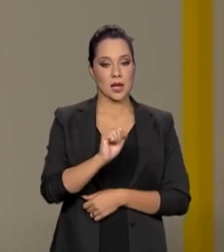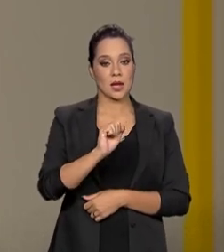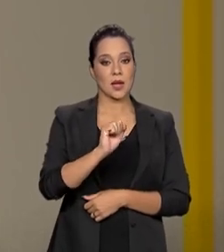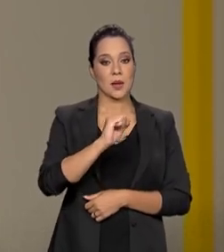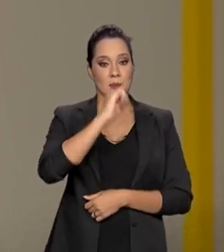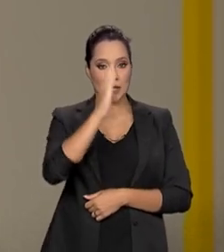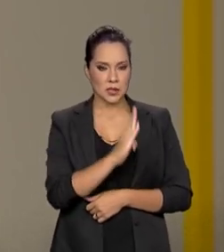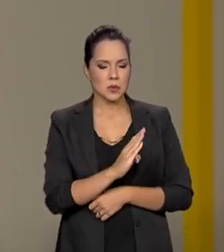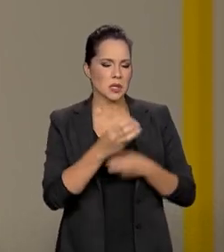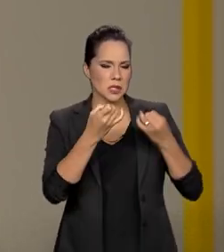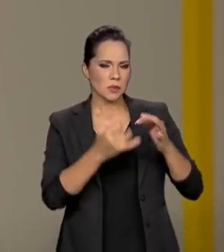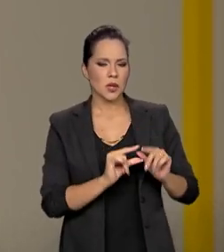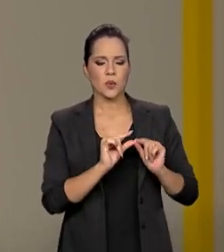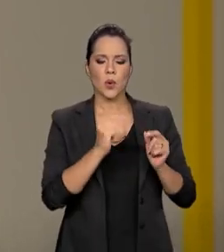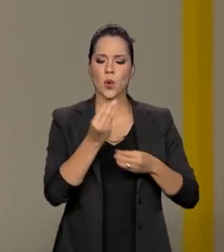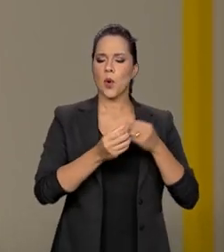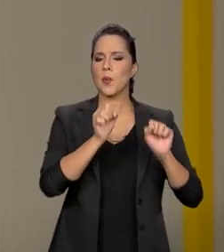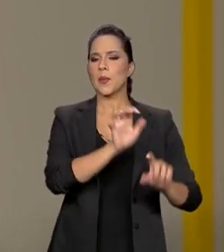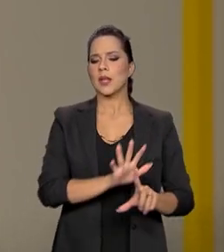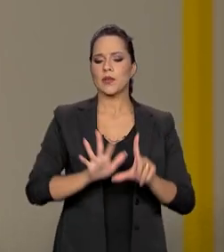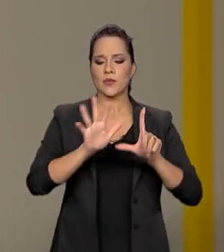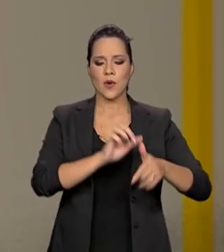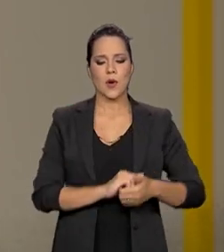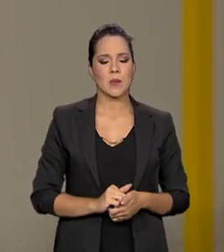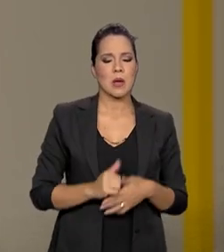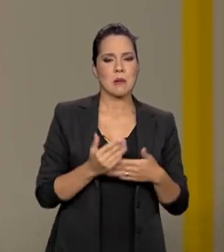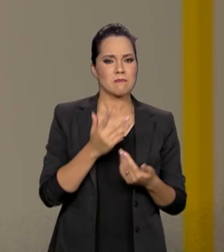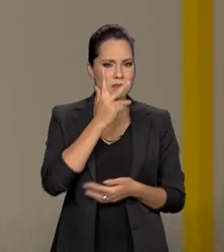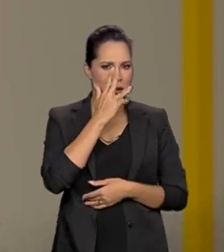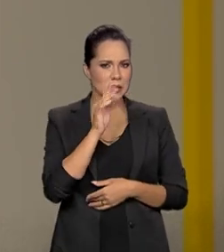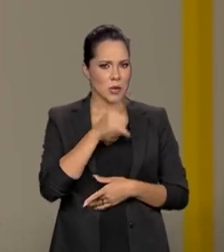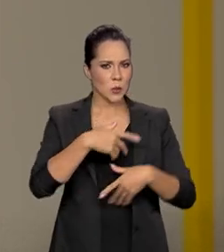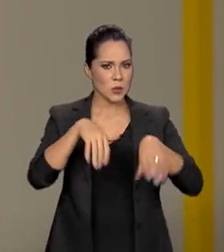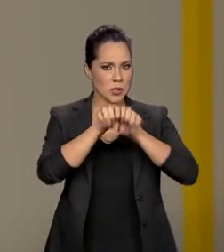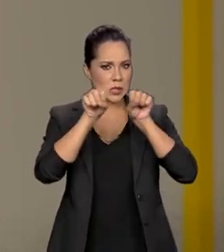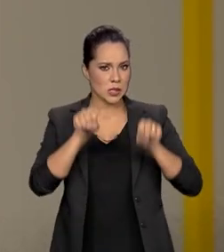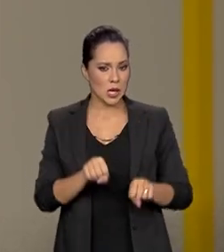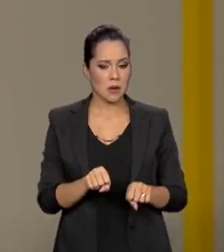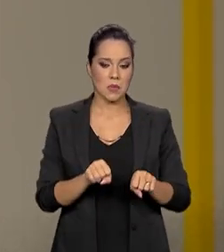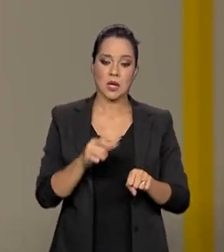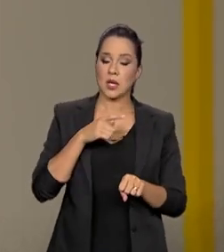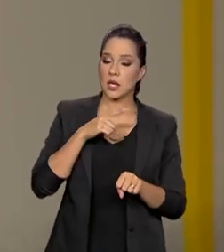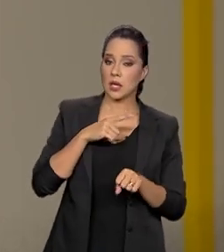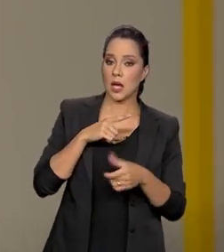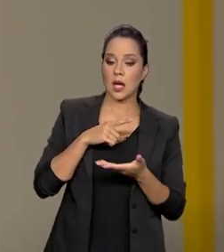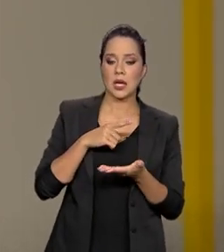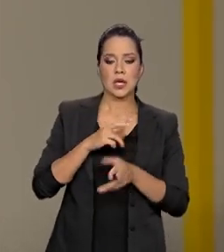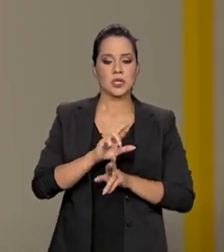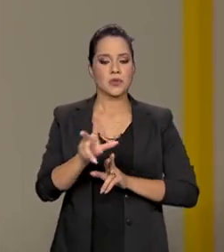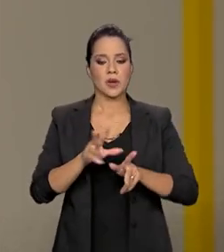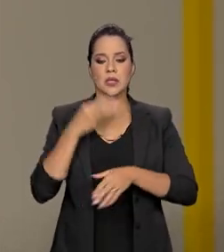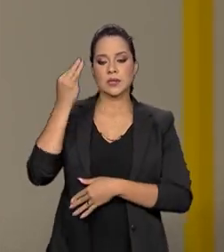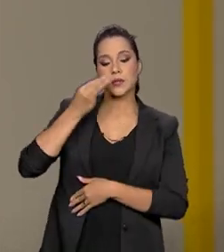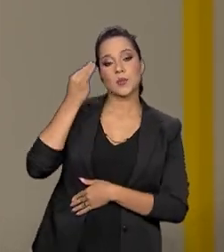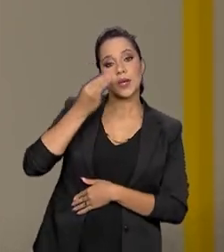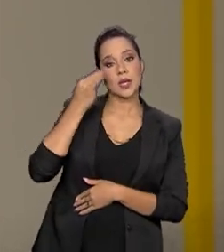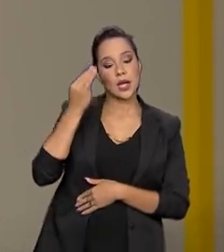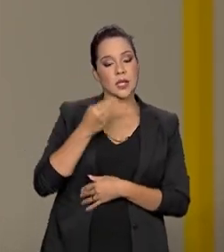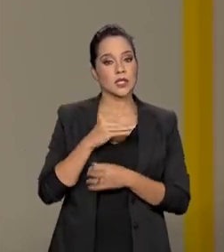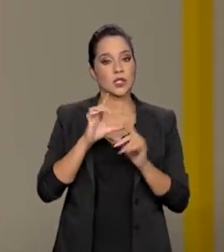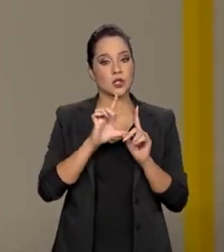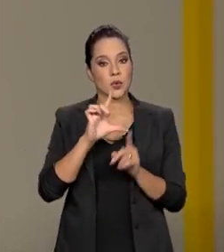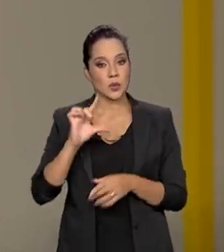um pouquinho como é que funciona essa plataforma. Pelo que eu entendo, é um sistema que reúne várias experiências de